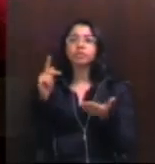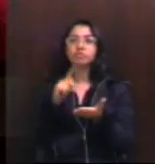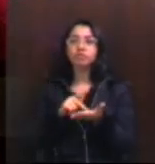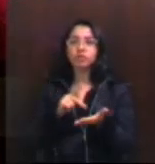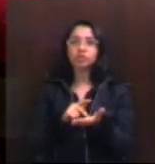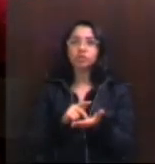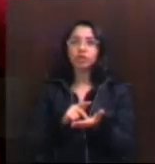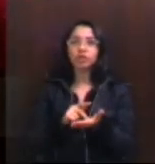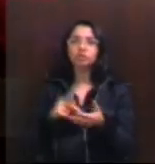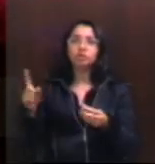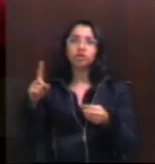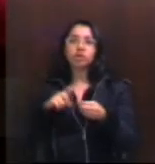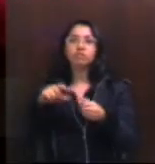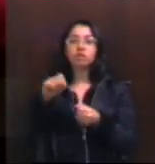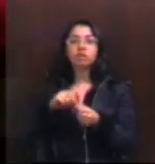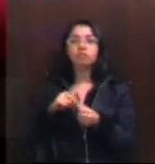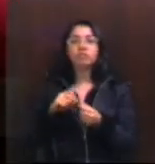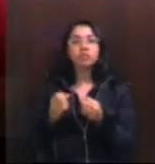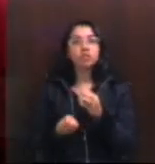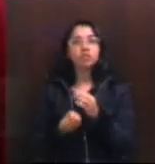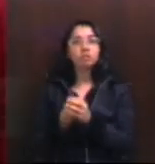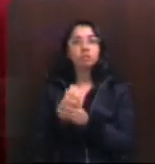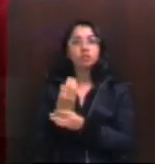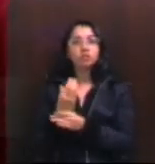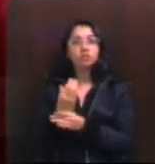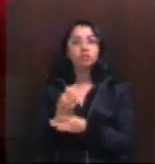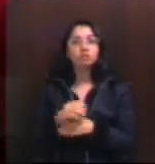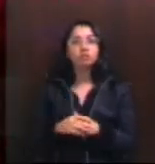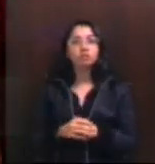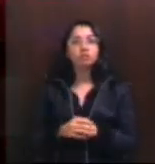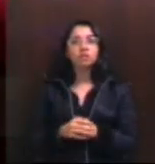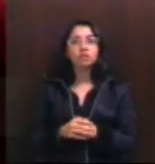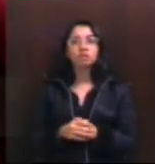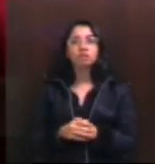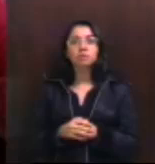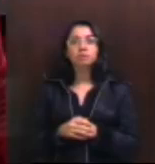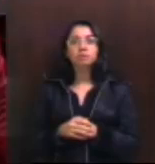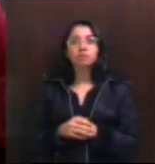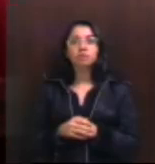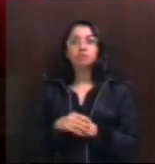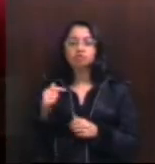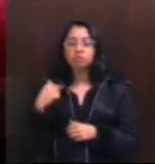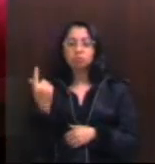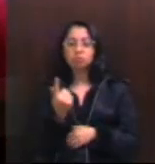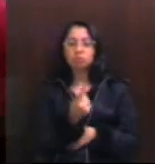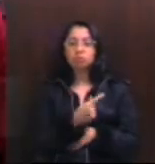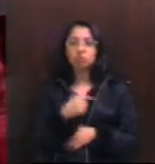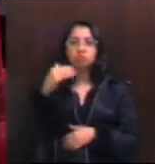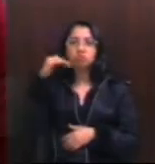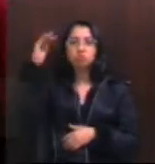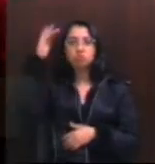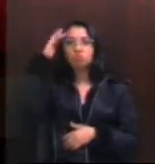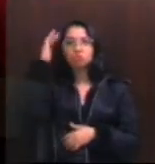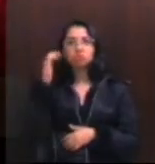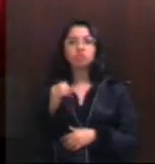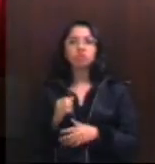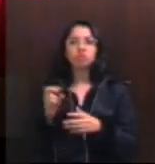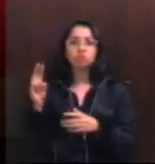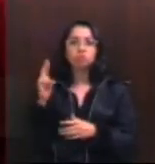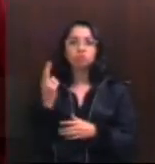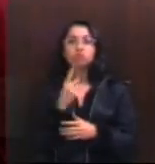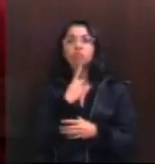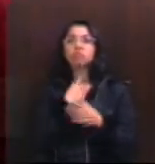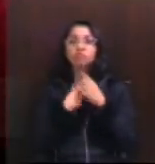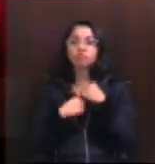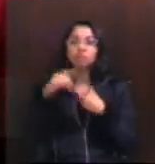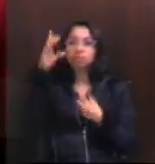né, algo que venha a fazer a implantação, né, por sobre nossas cabeças, por sobre nossas vontades, por sobre os